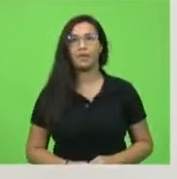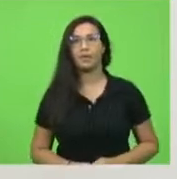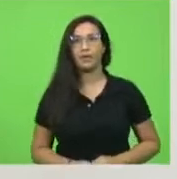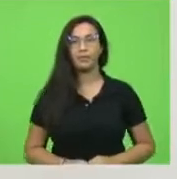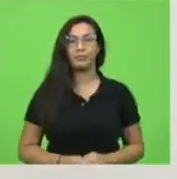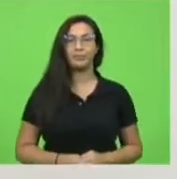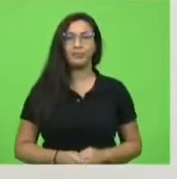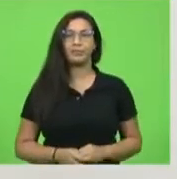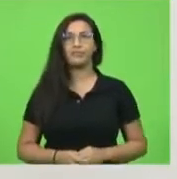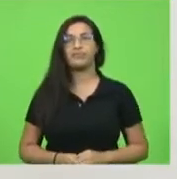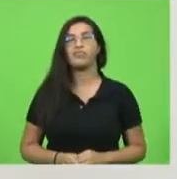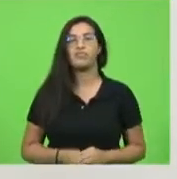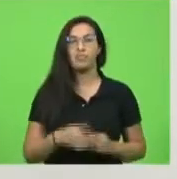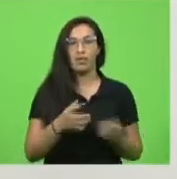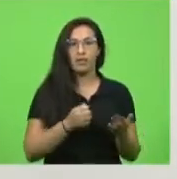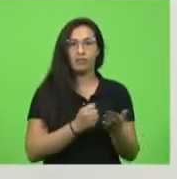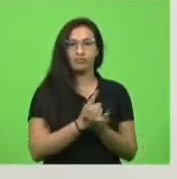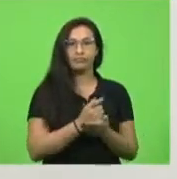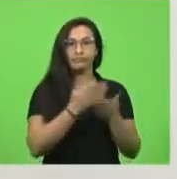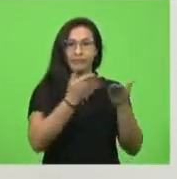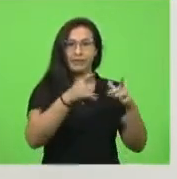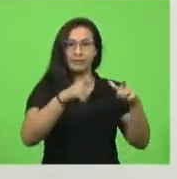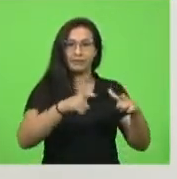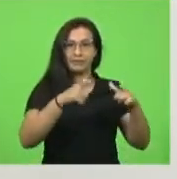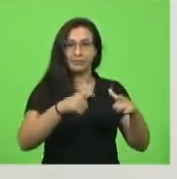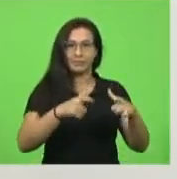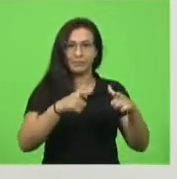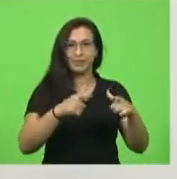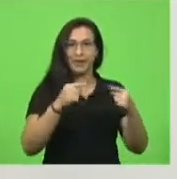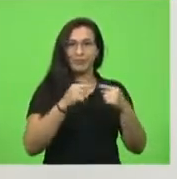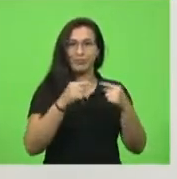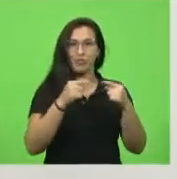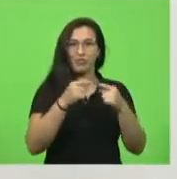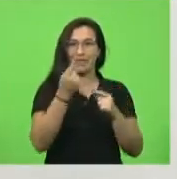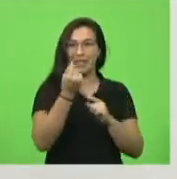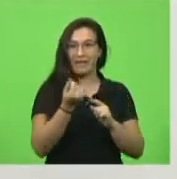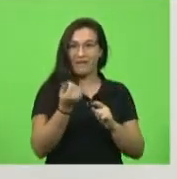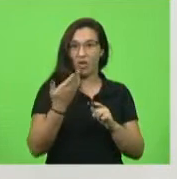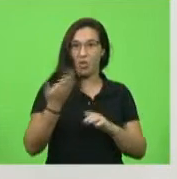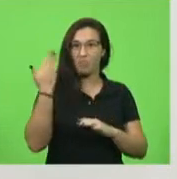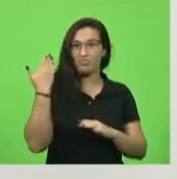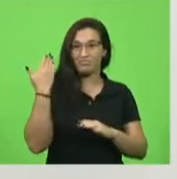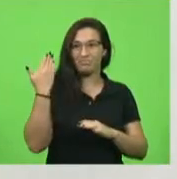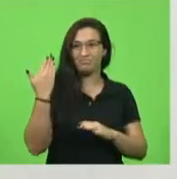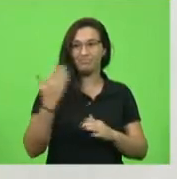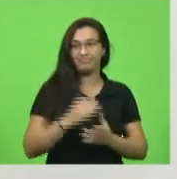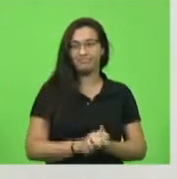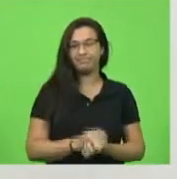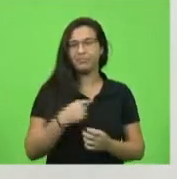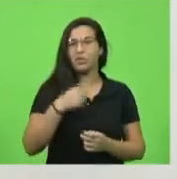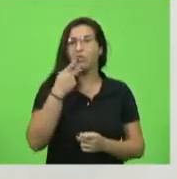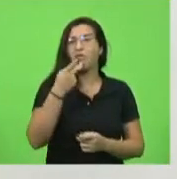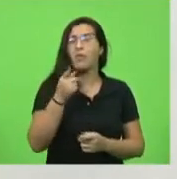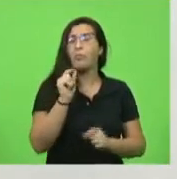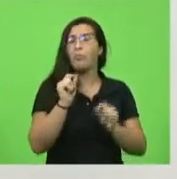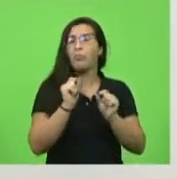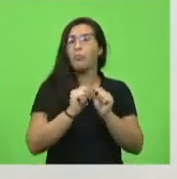vendeu desde ontem o preço novo. Eu estou falando isso por uma